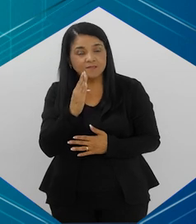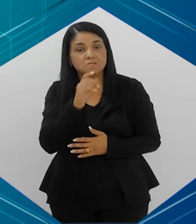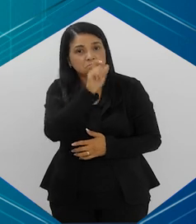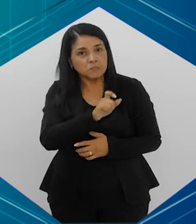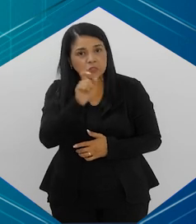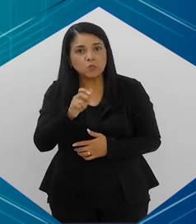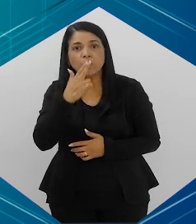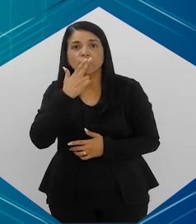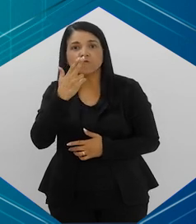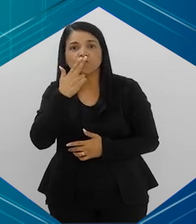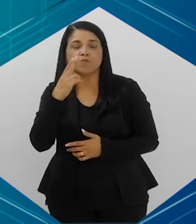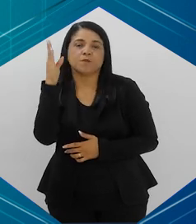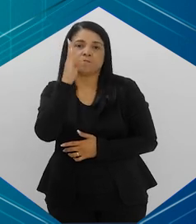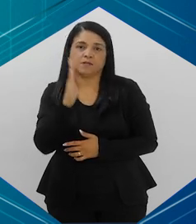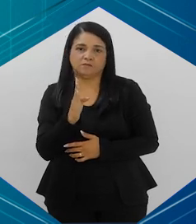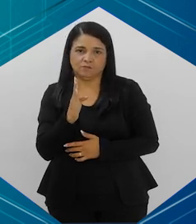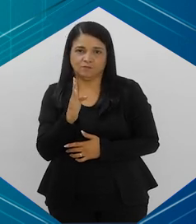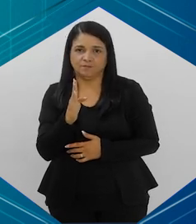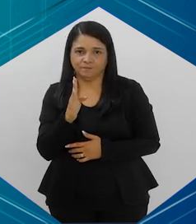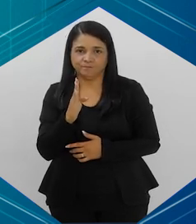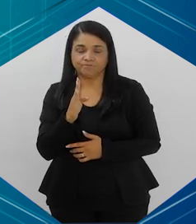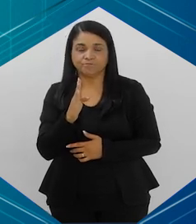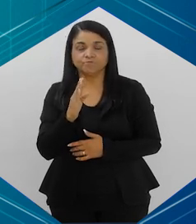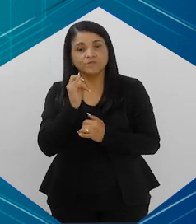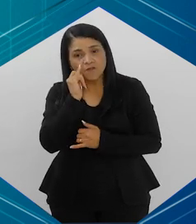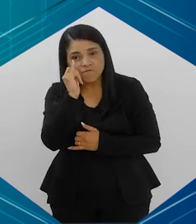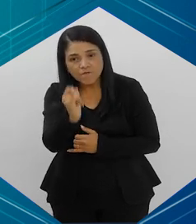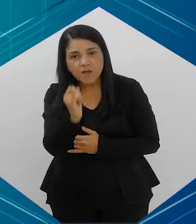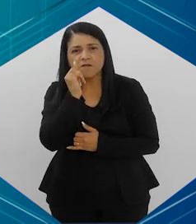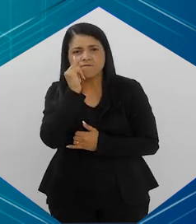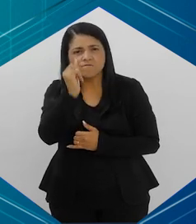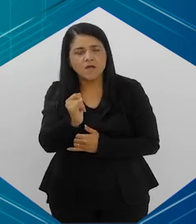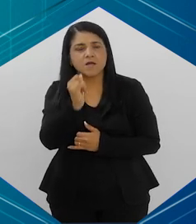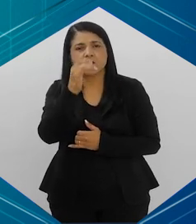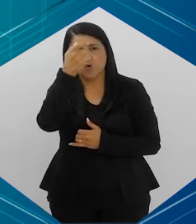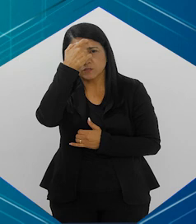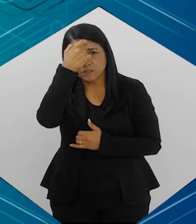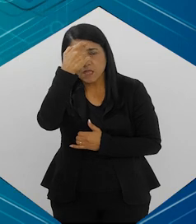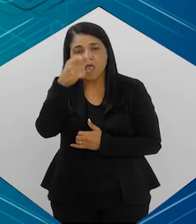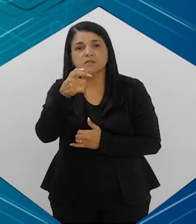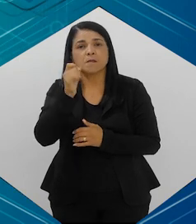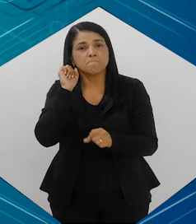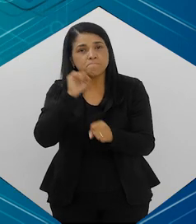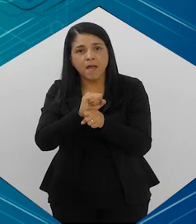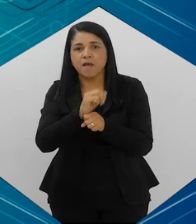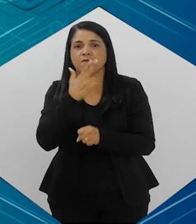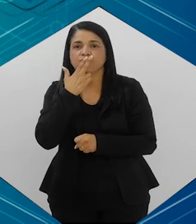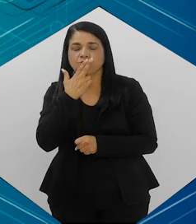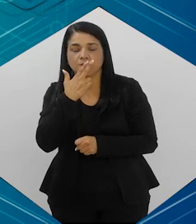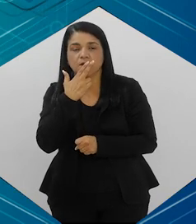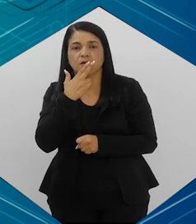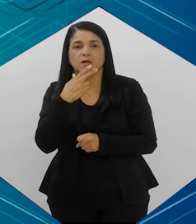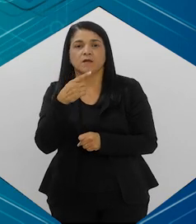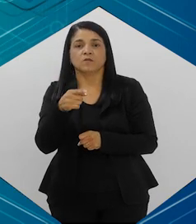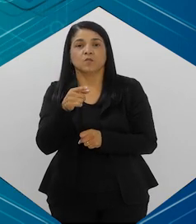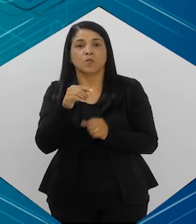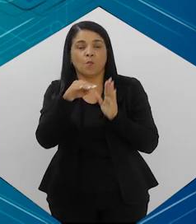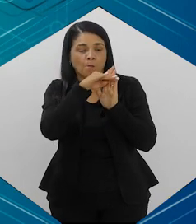falando que ainda são os tabagistas brasileiros, por isso que a gente fala tanto, tem que parar de fumar. Eu queria destacar